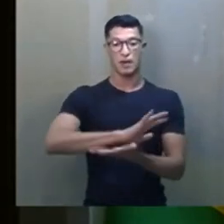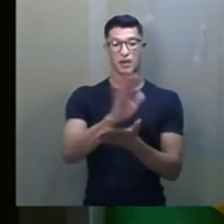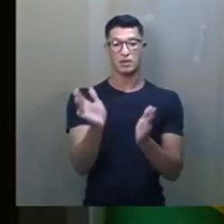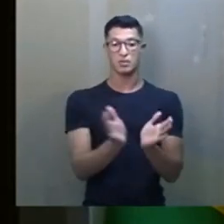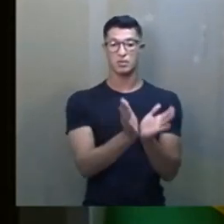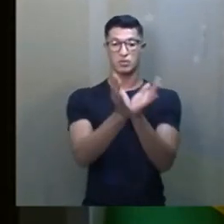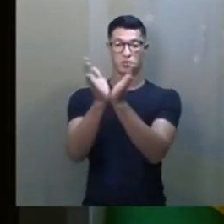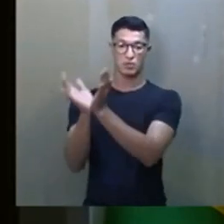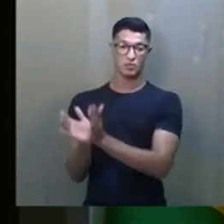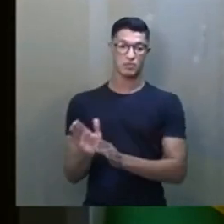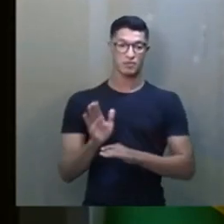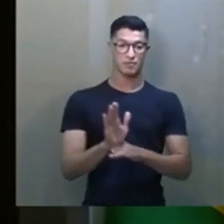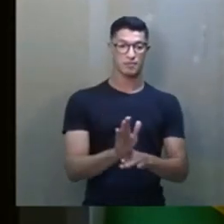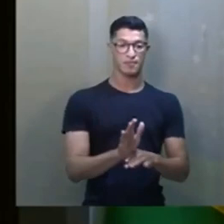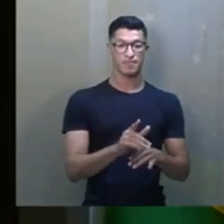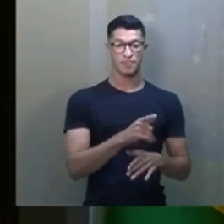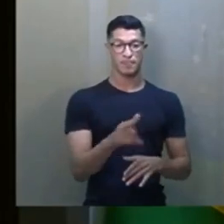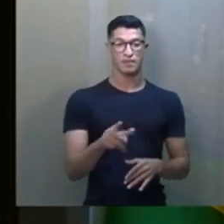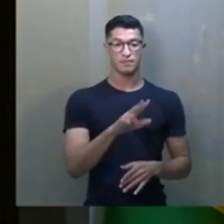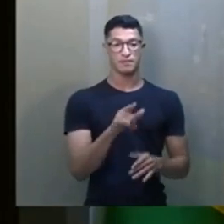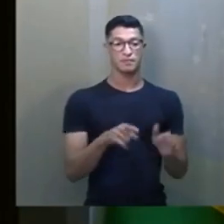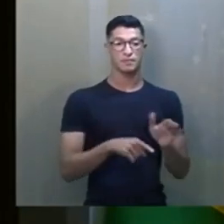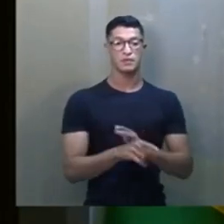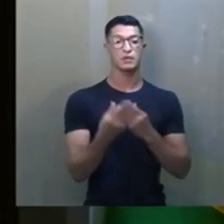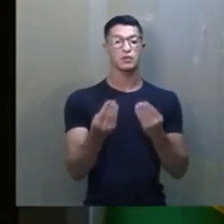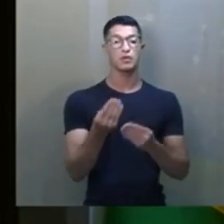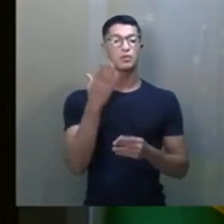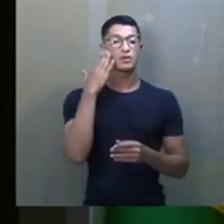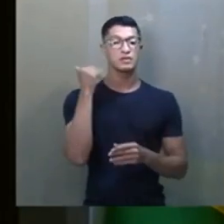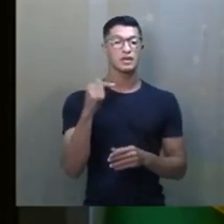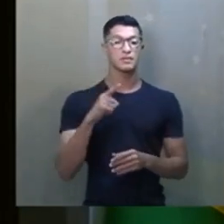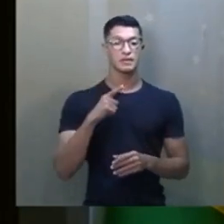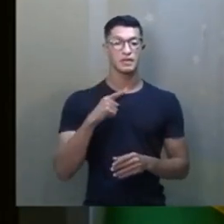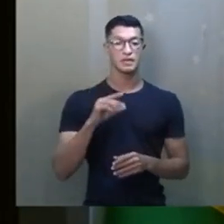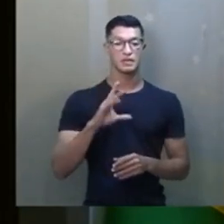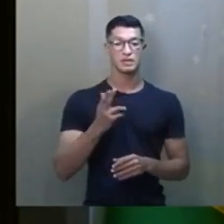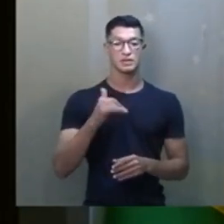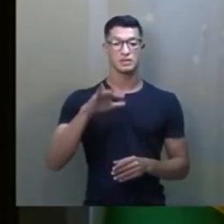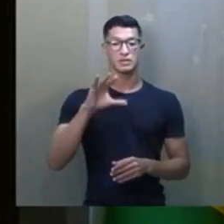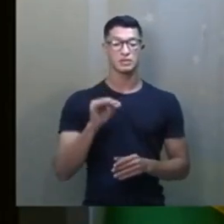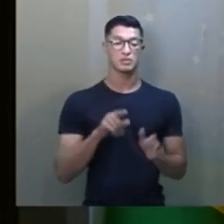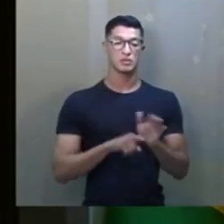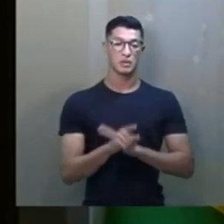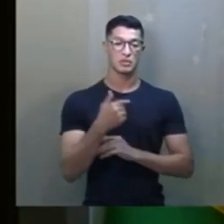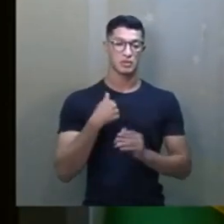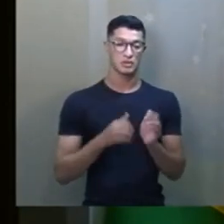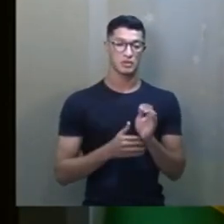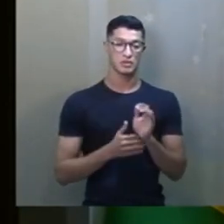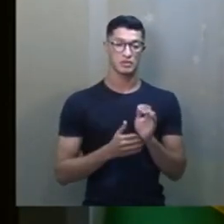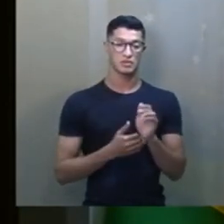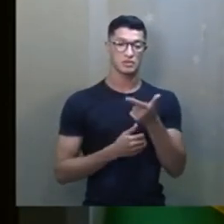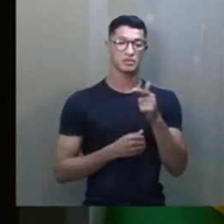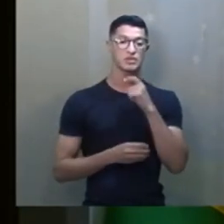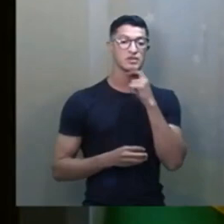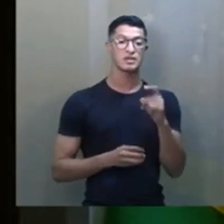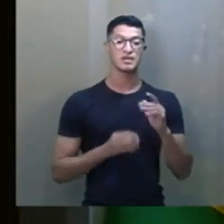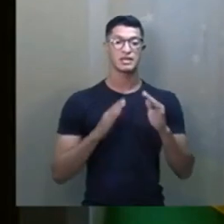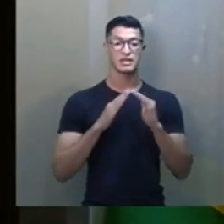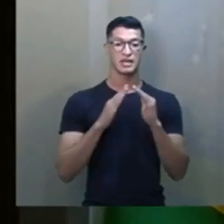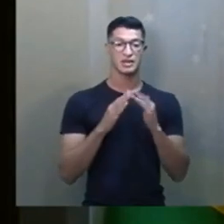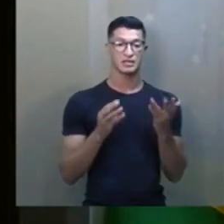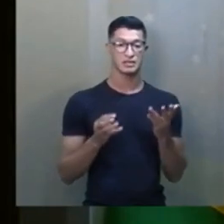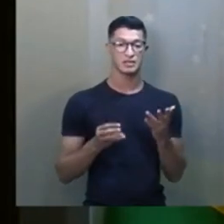socorristas. E ele, então, vai perguntar, mas como é que o senhor sabe que estava, que o Chico pergunta? Porque não havia ninguém na minha casa.